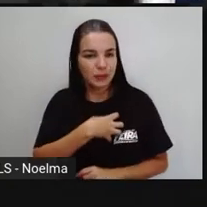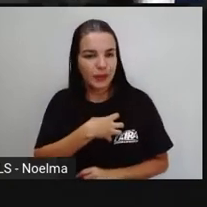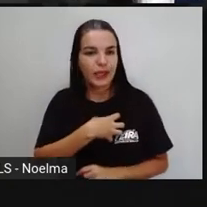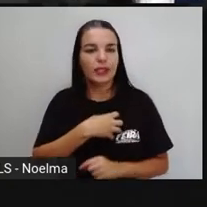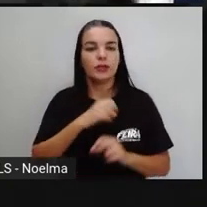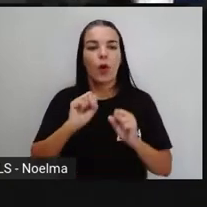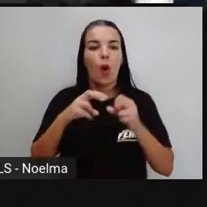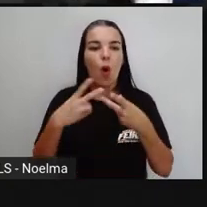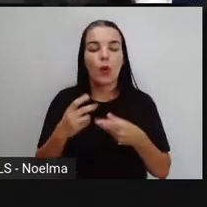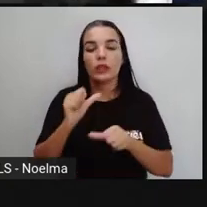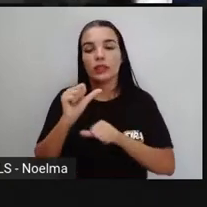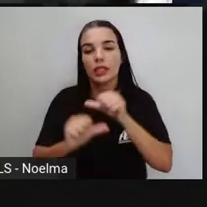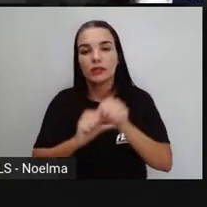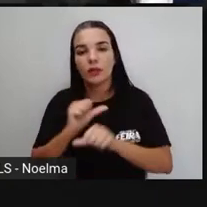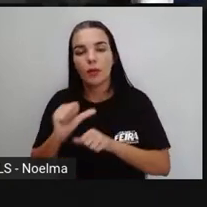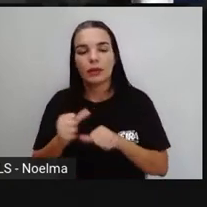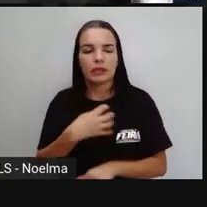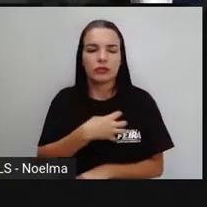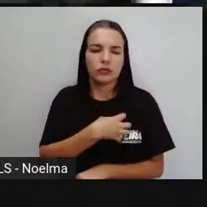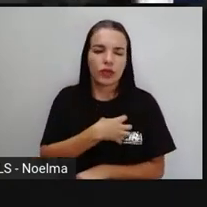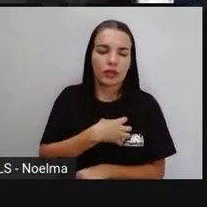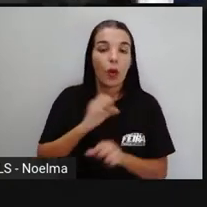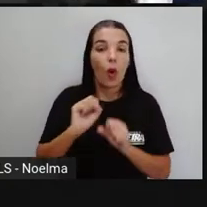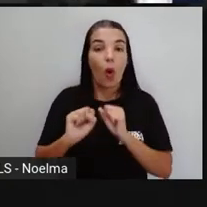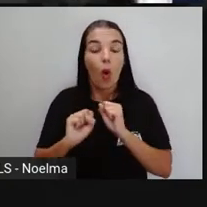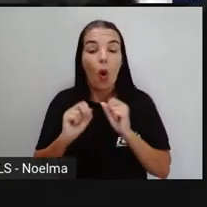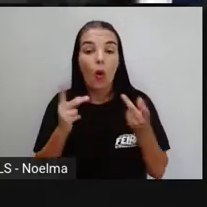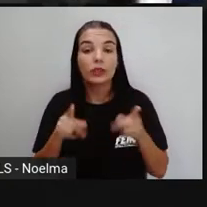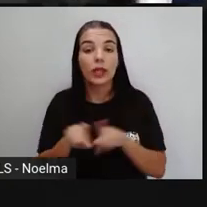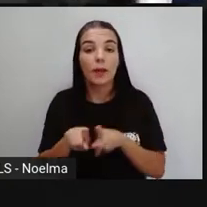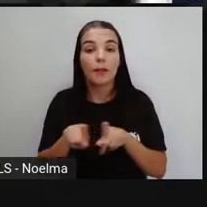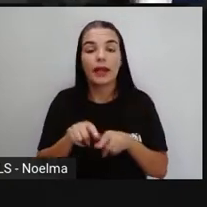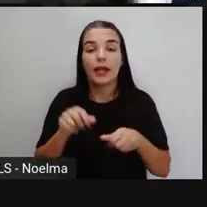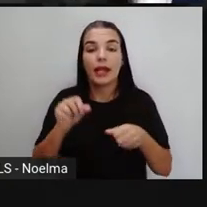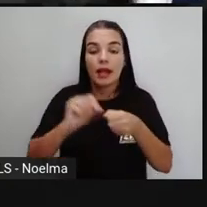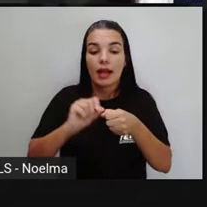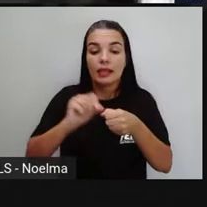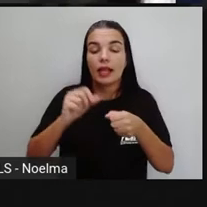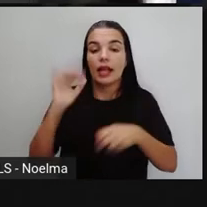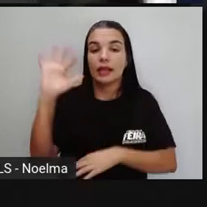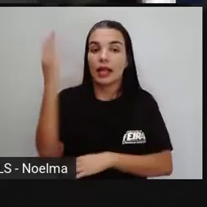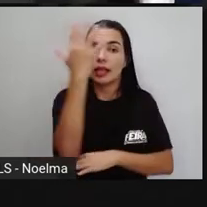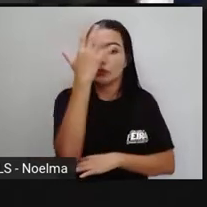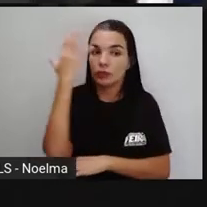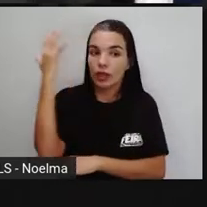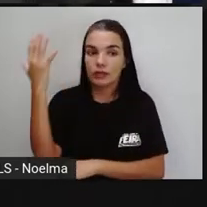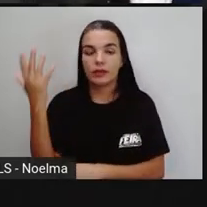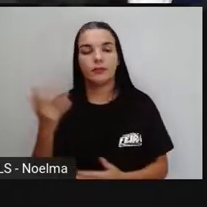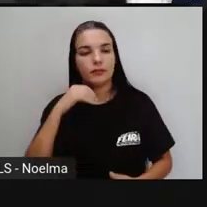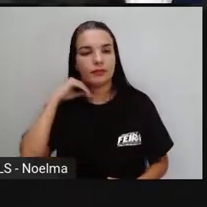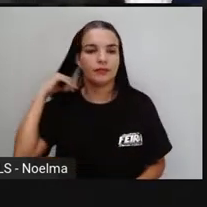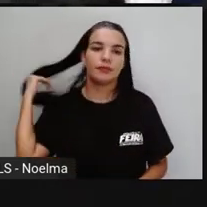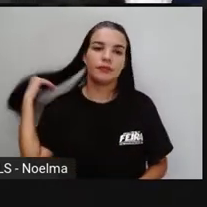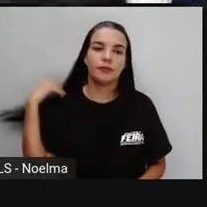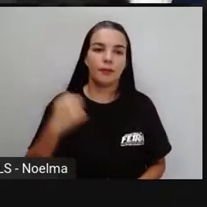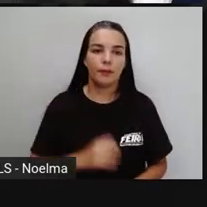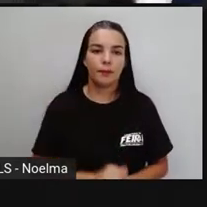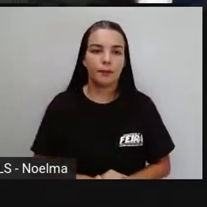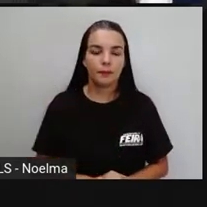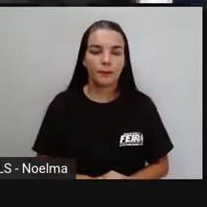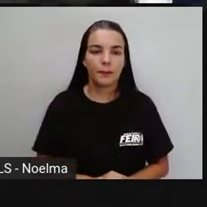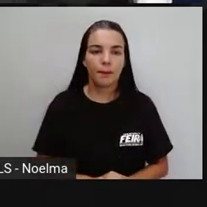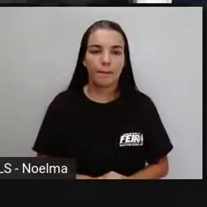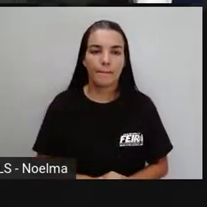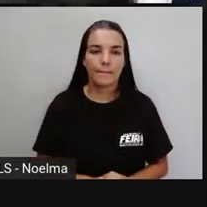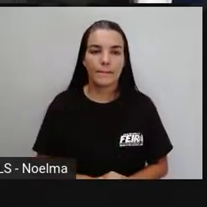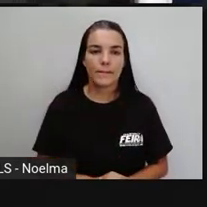mudança do estado. E são aí necessários para compor as diversas frases que precisamos utilizar no processo de escrita ou